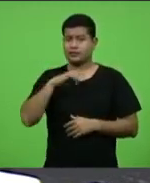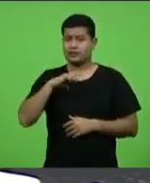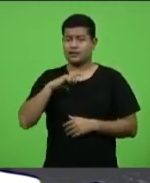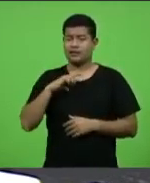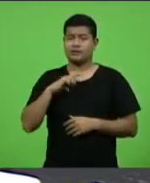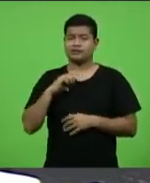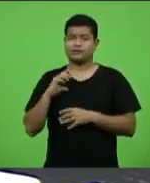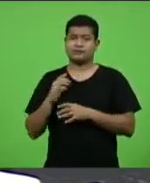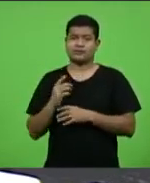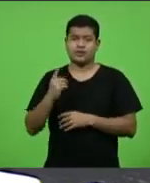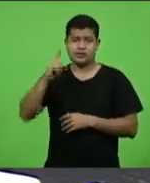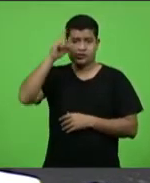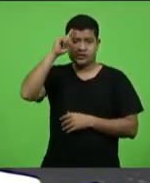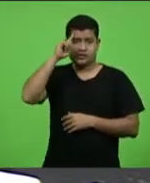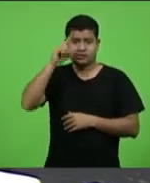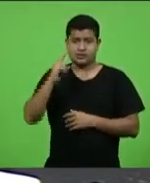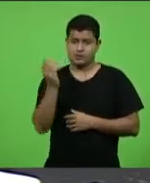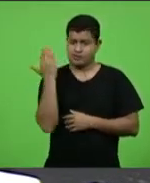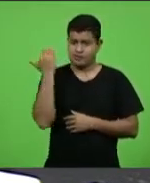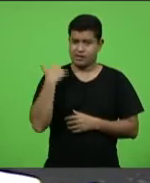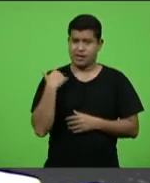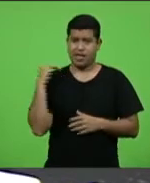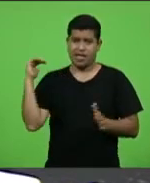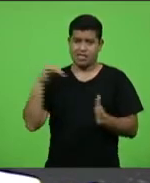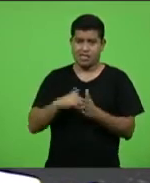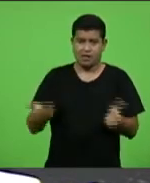mortes diárias,